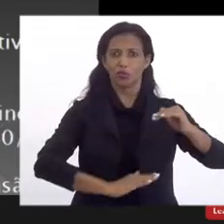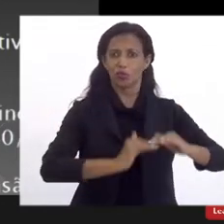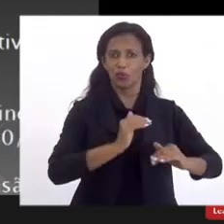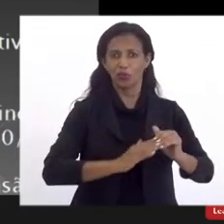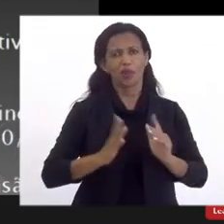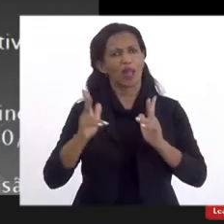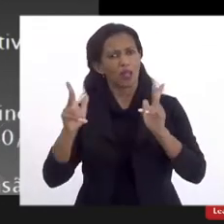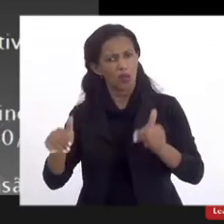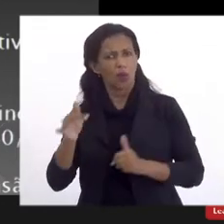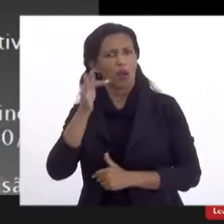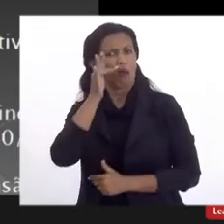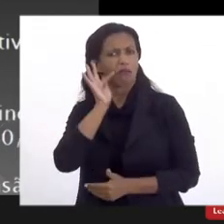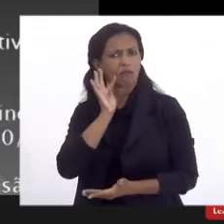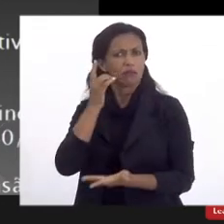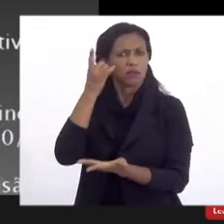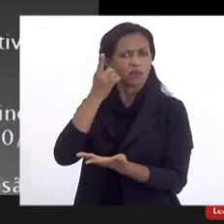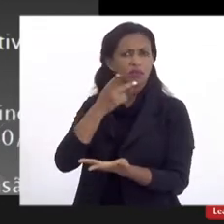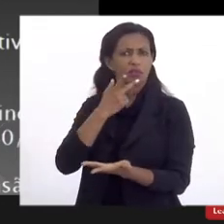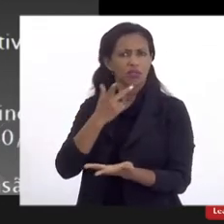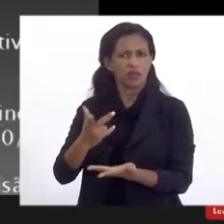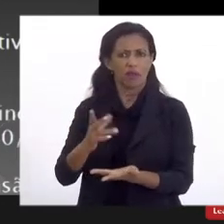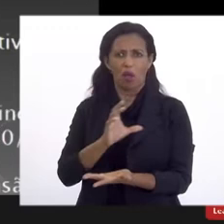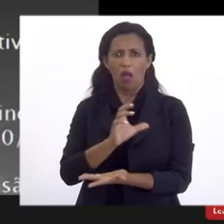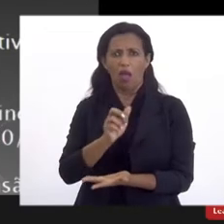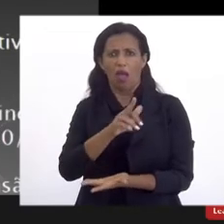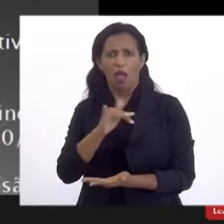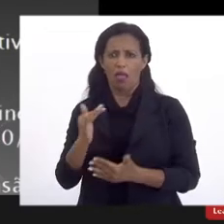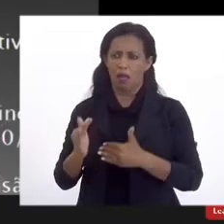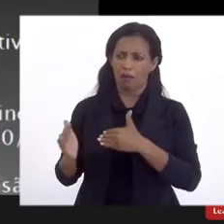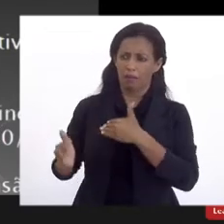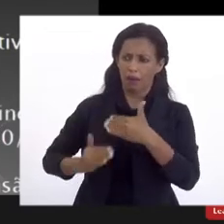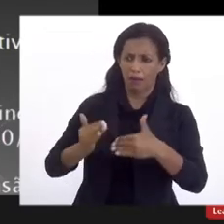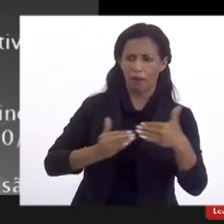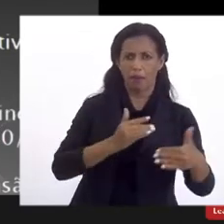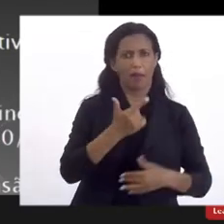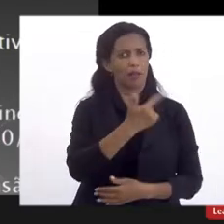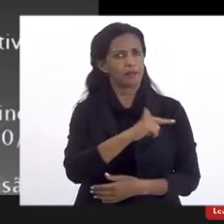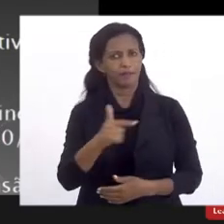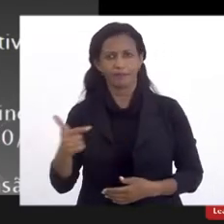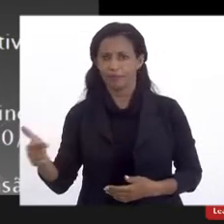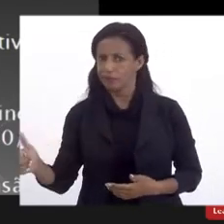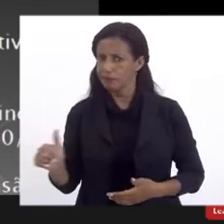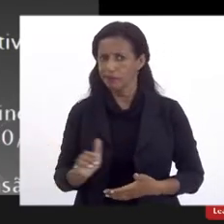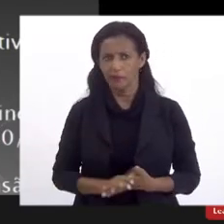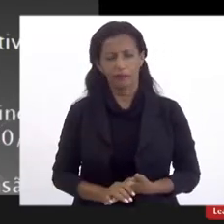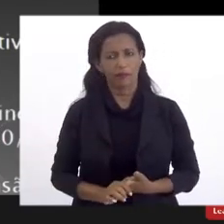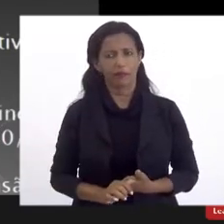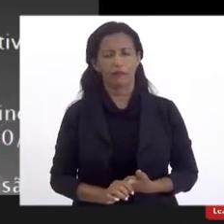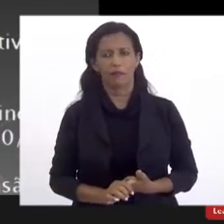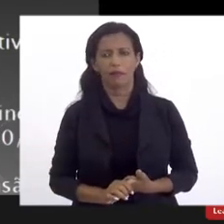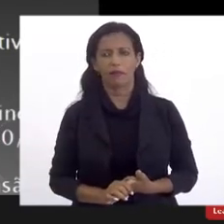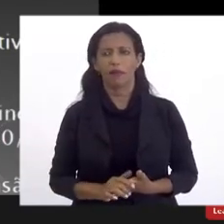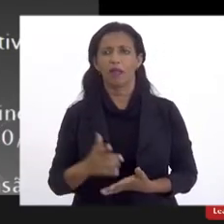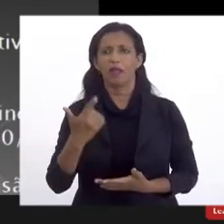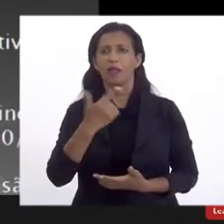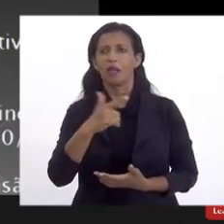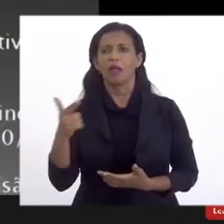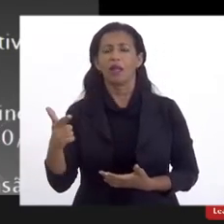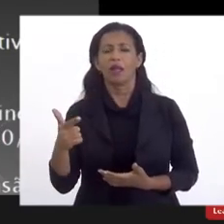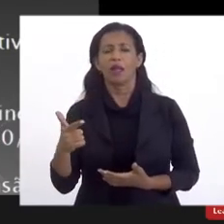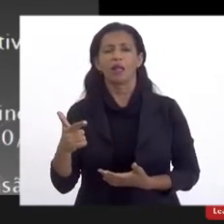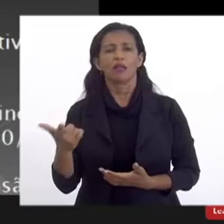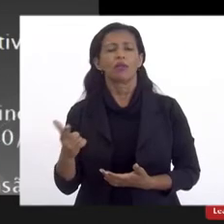Serafini, carreira não existe para seus servidores, não existe previsão também de